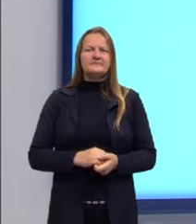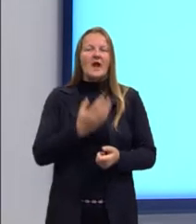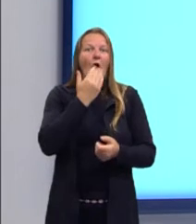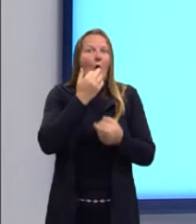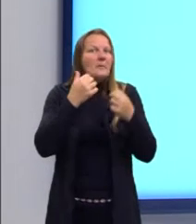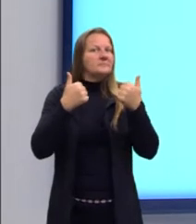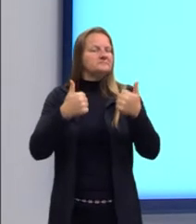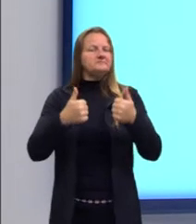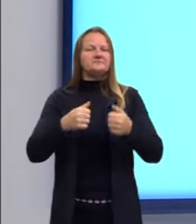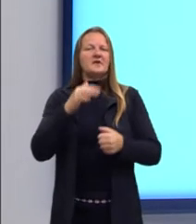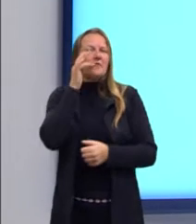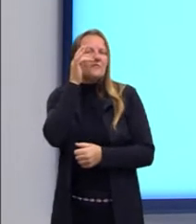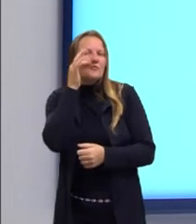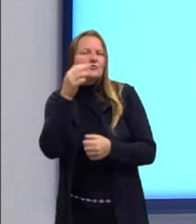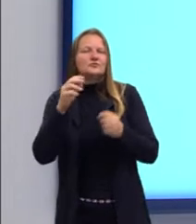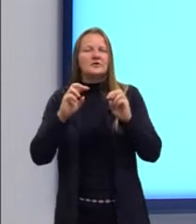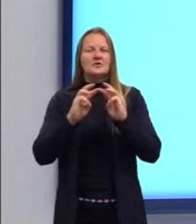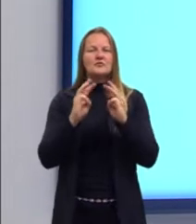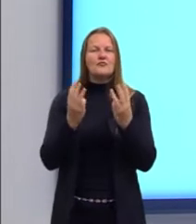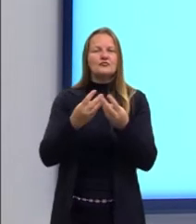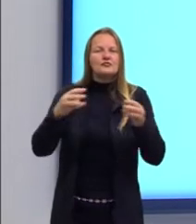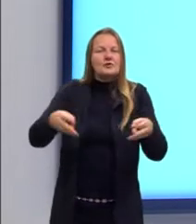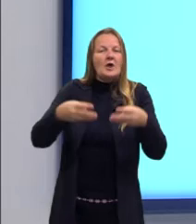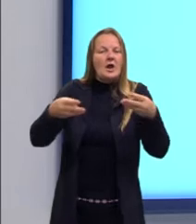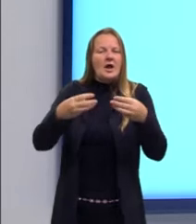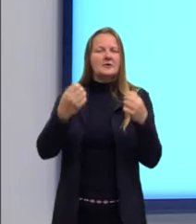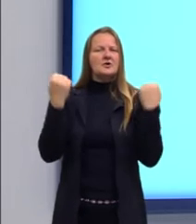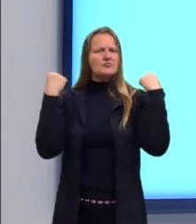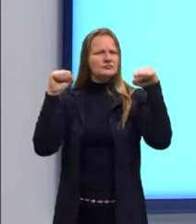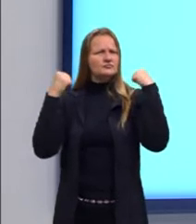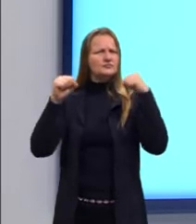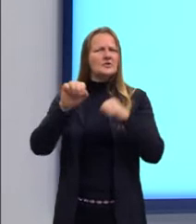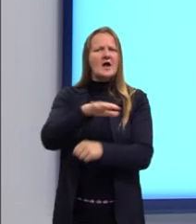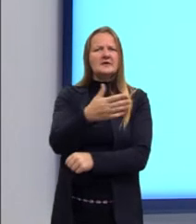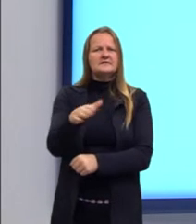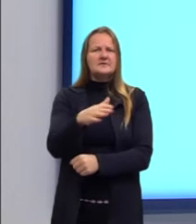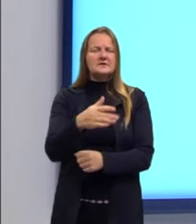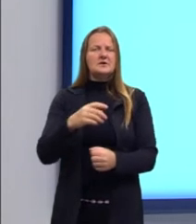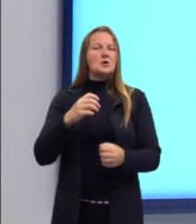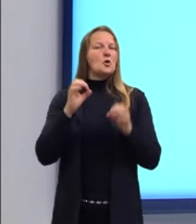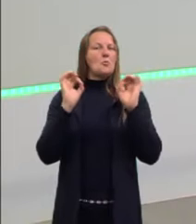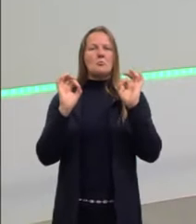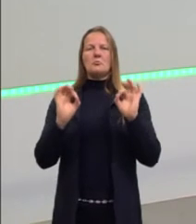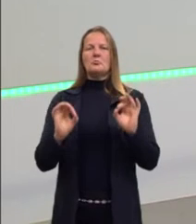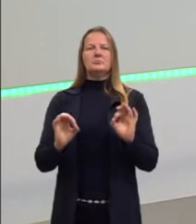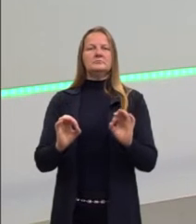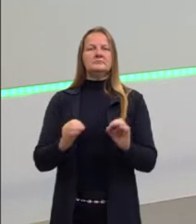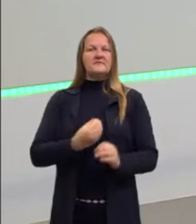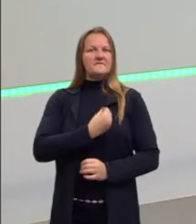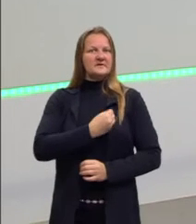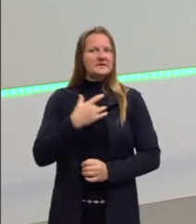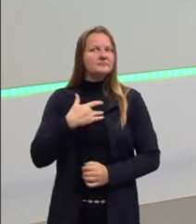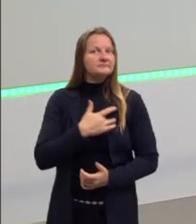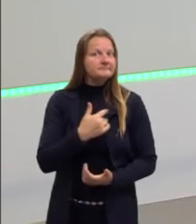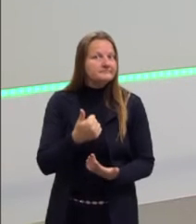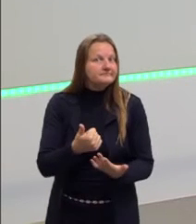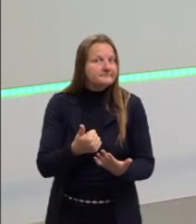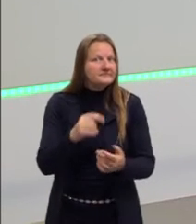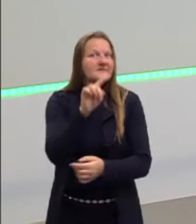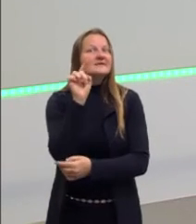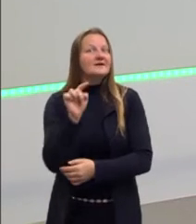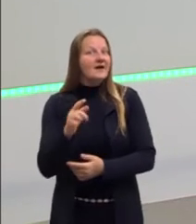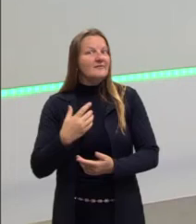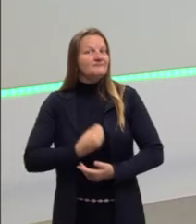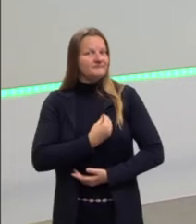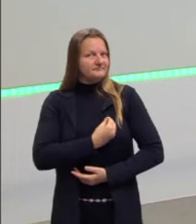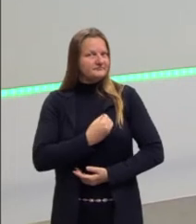frutas, verduras, faço um exercício lá de vez que outra e está tudo certo, tenho uma vida saudável? Será que